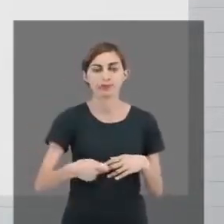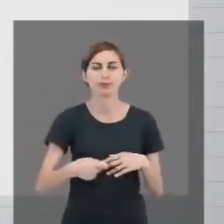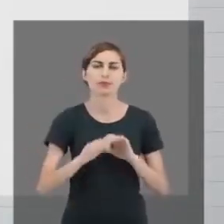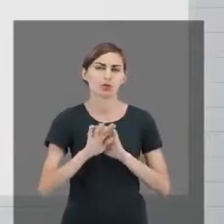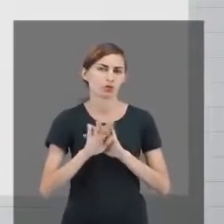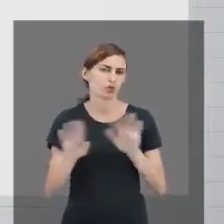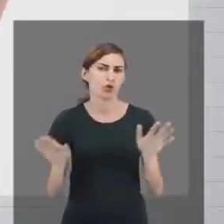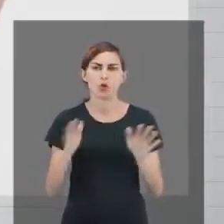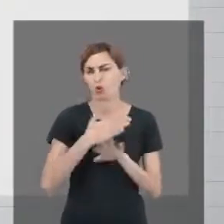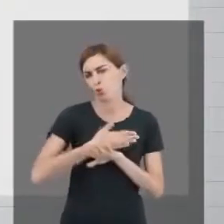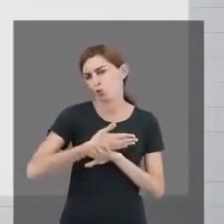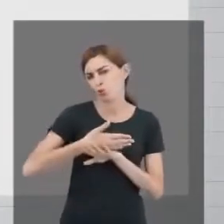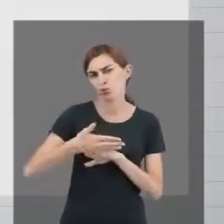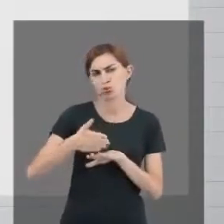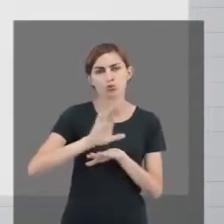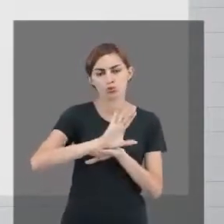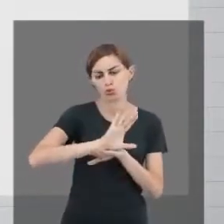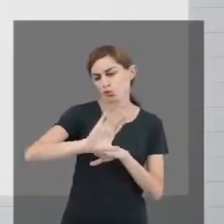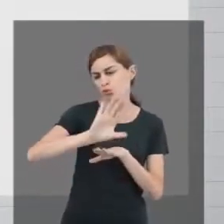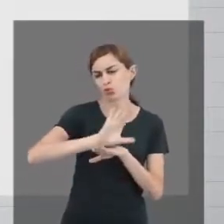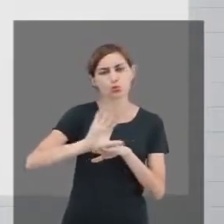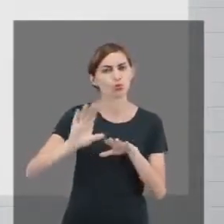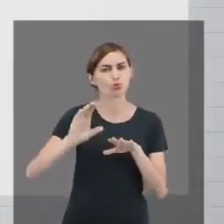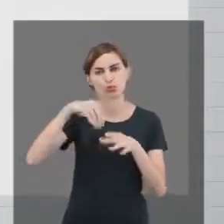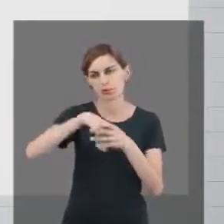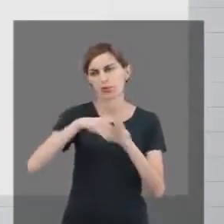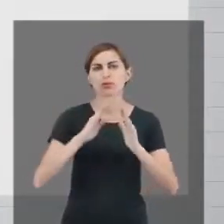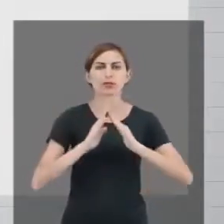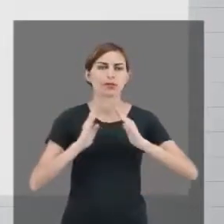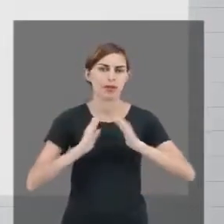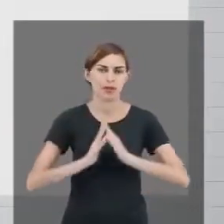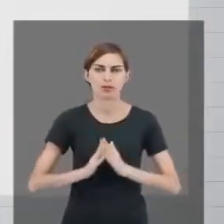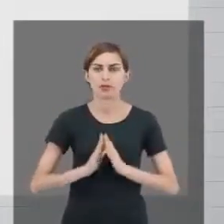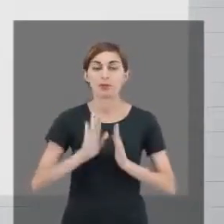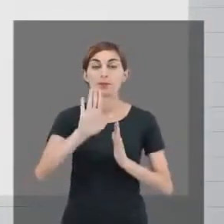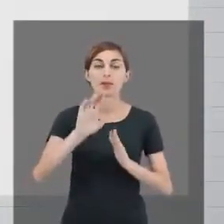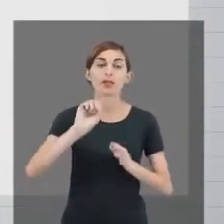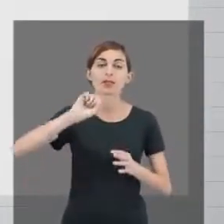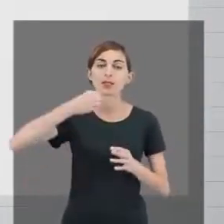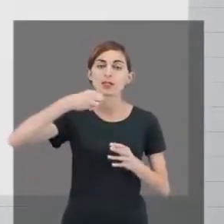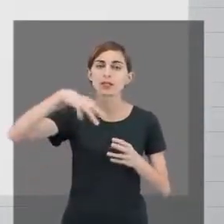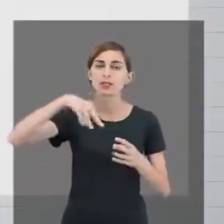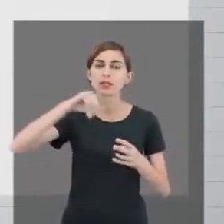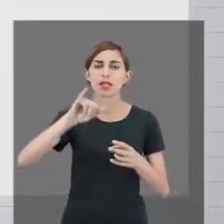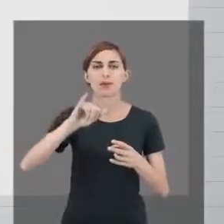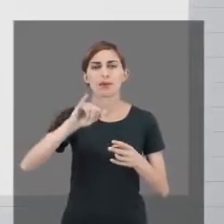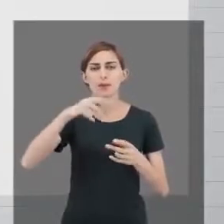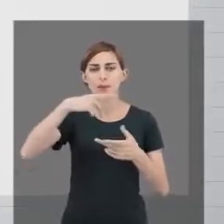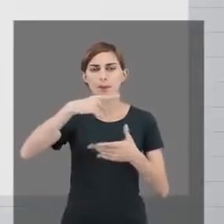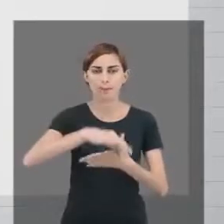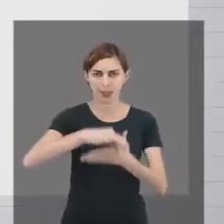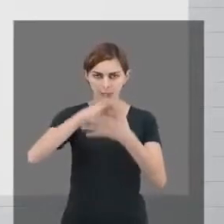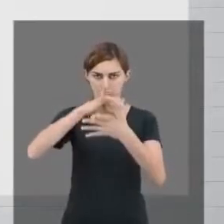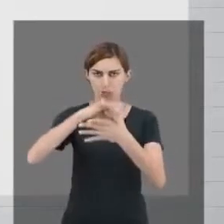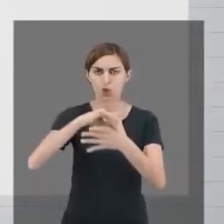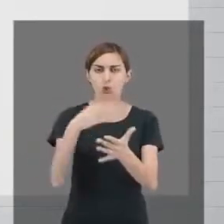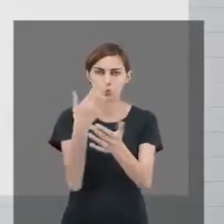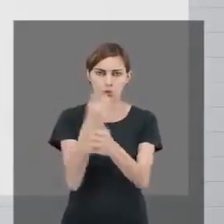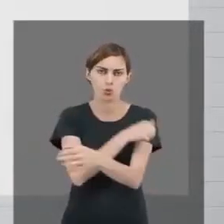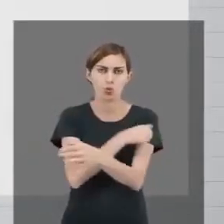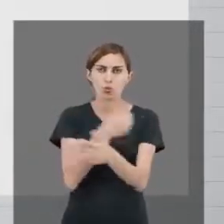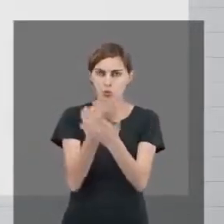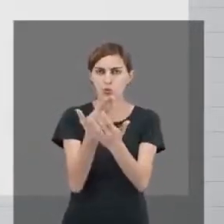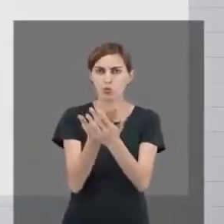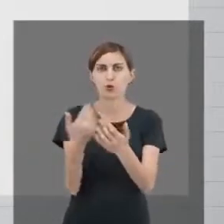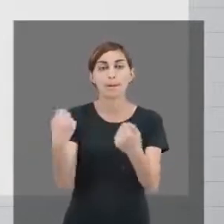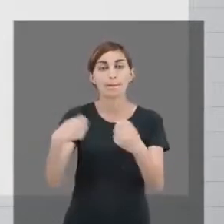No mais, você cursa de sua casa tranquilamente. Já no formato semipresencial, o estudante precisa,